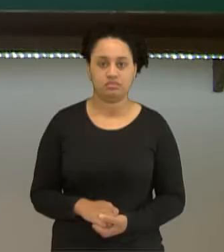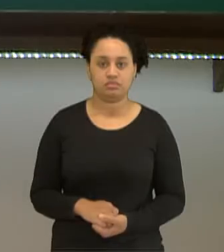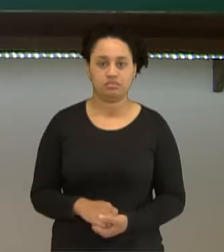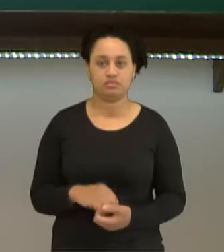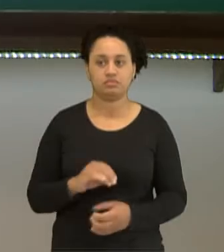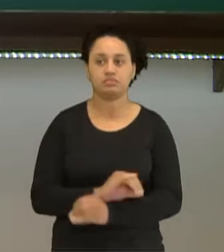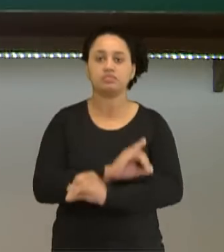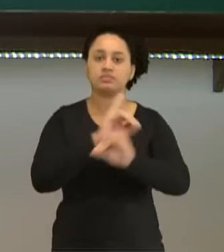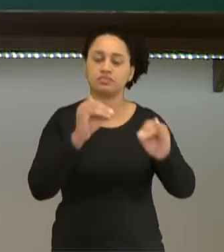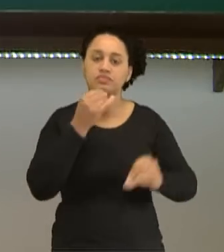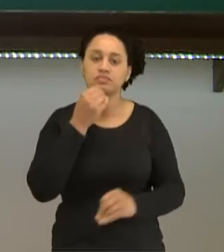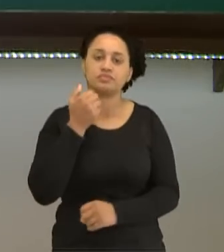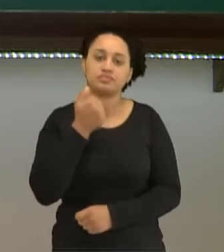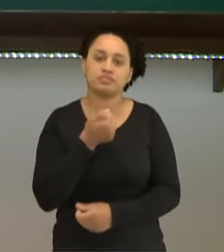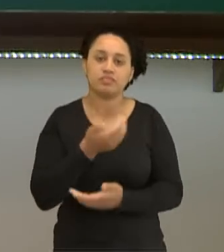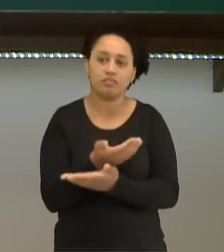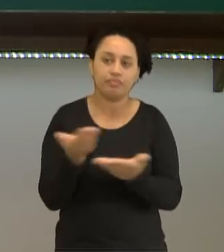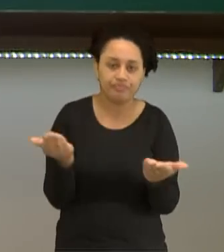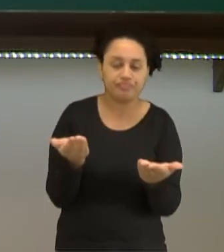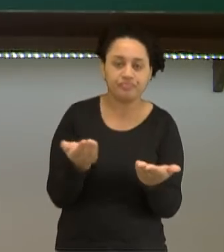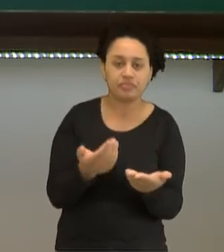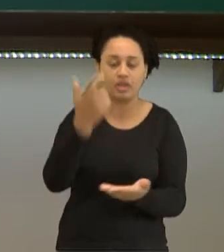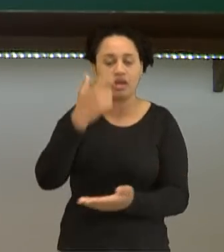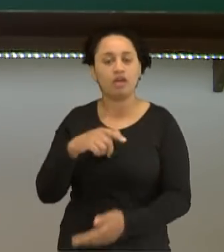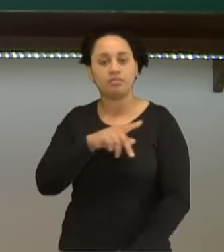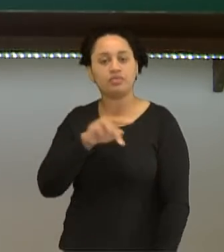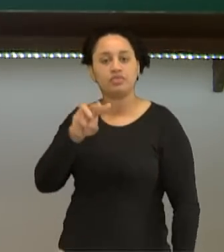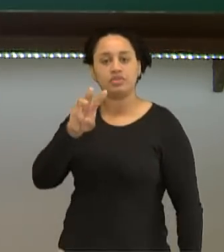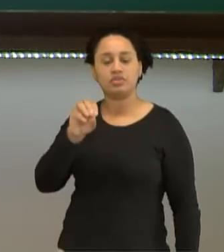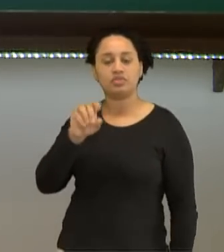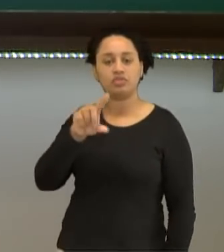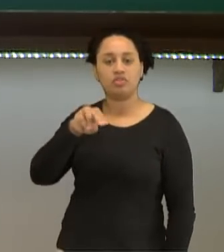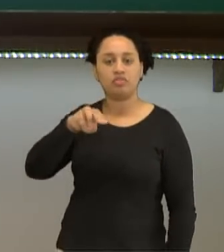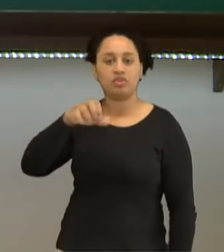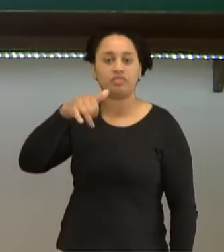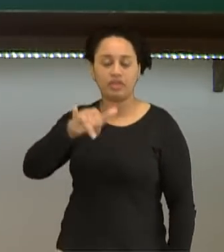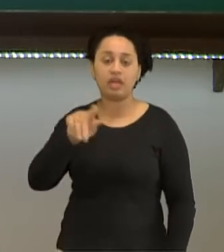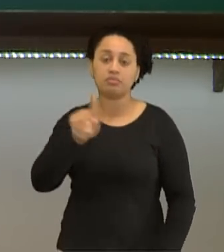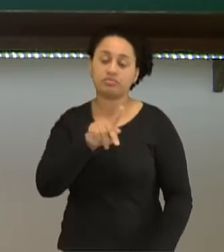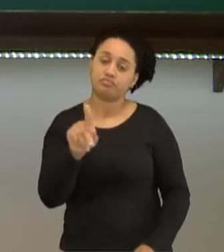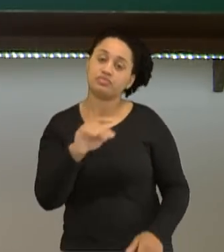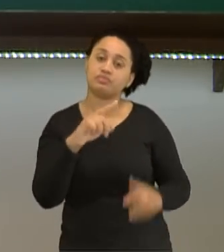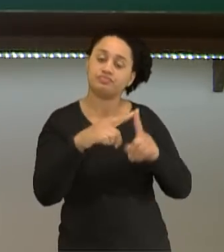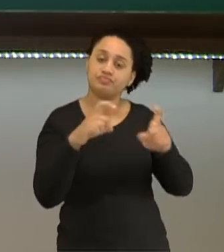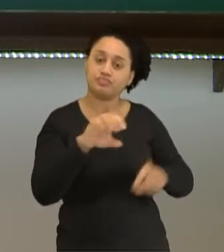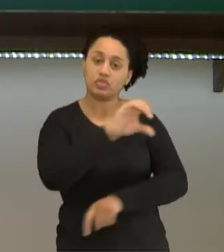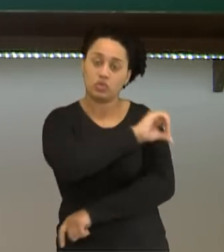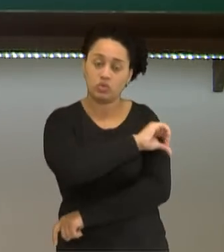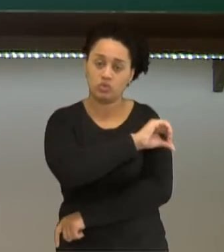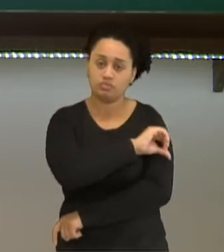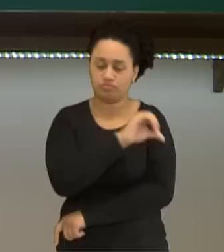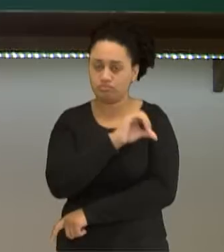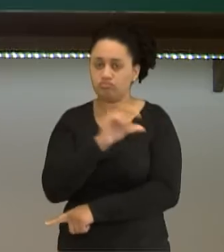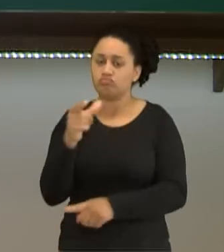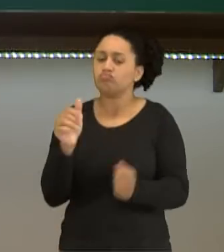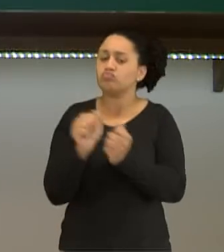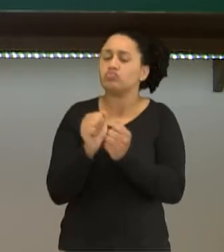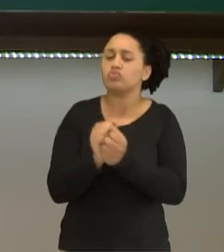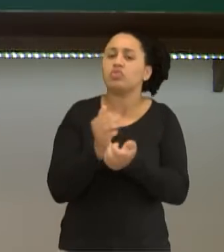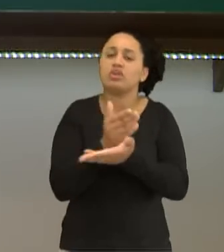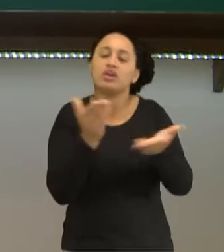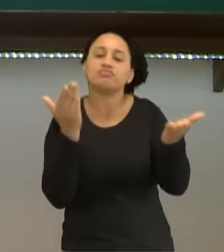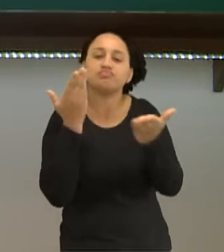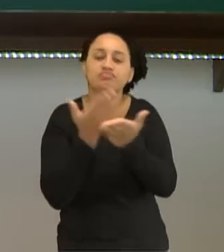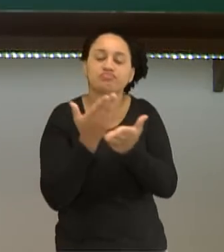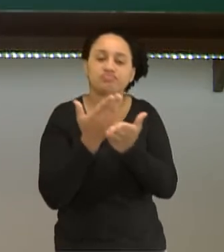Olá pessoal, tudo bem com vocês? Aqui o professor Volney, sou o professor de ciências do nono ano, estou aqui para mais